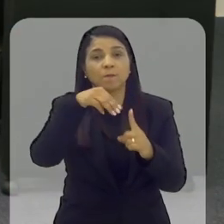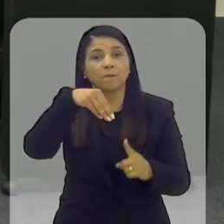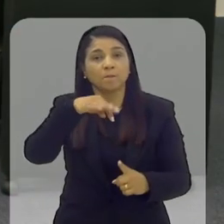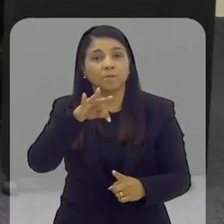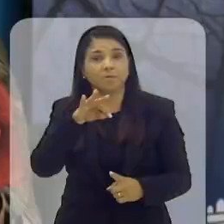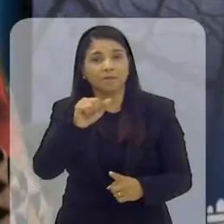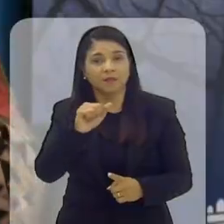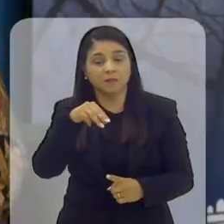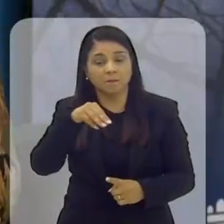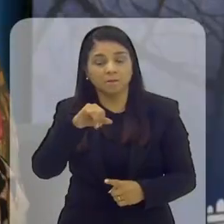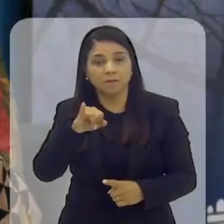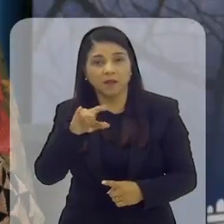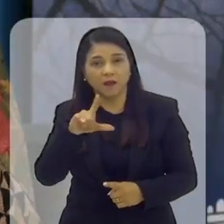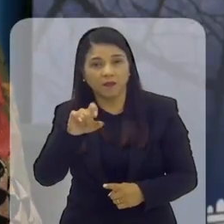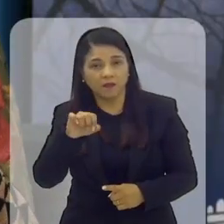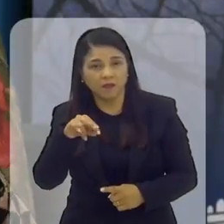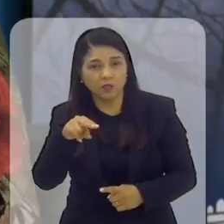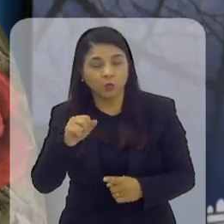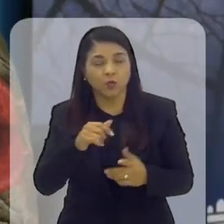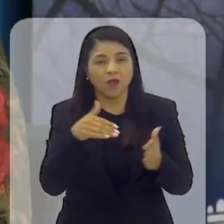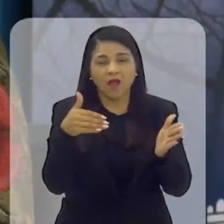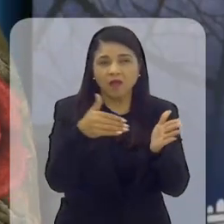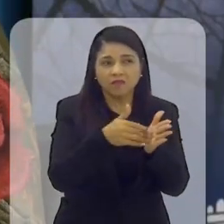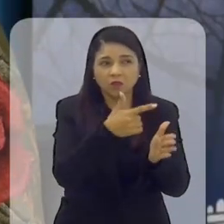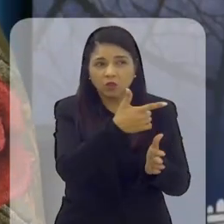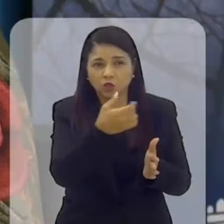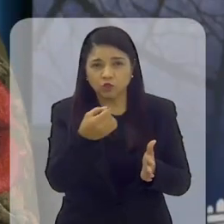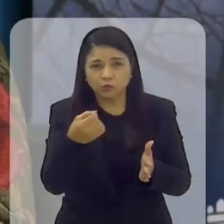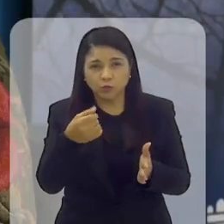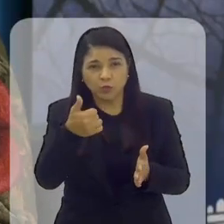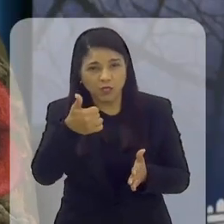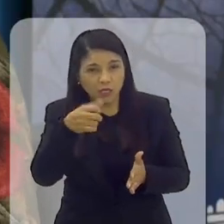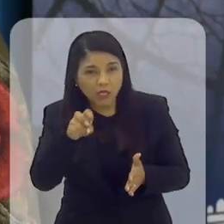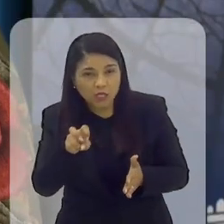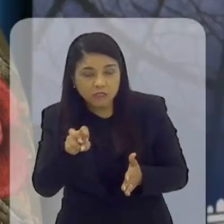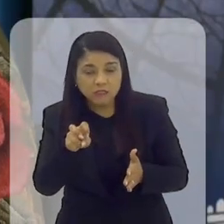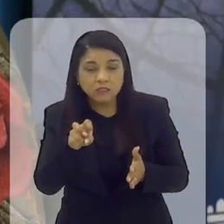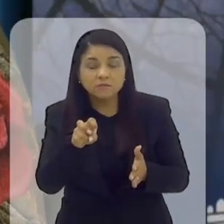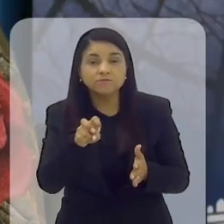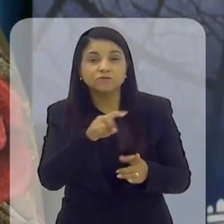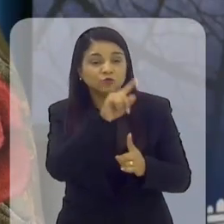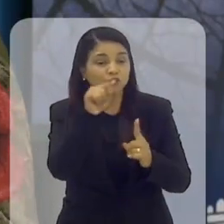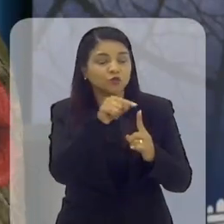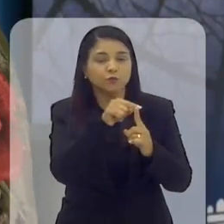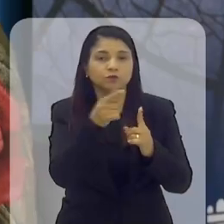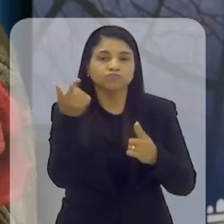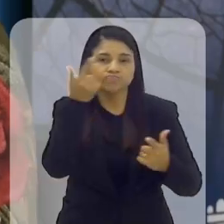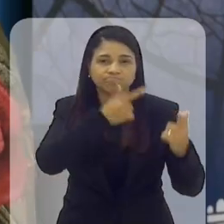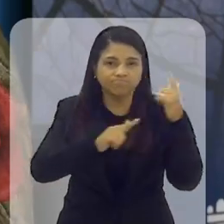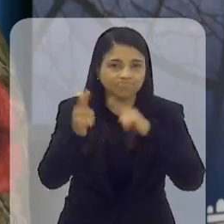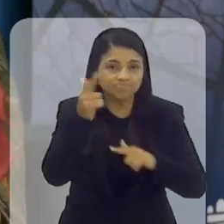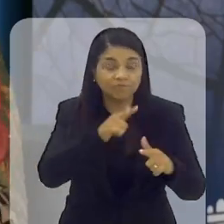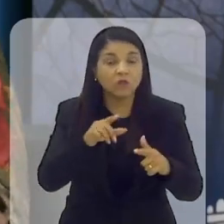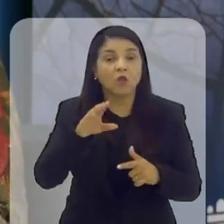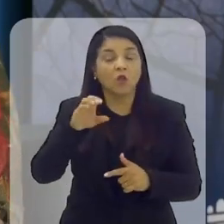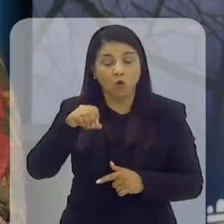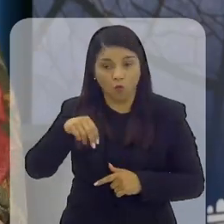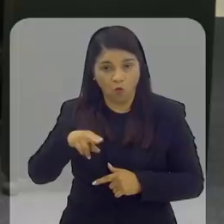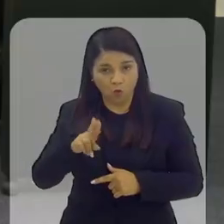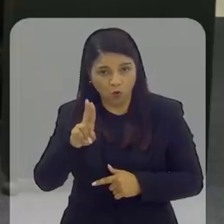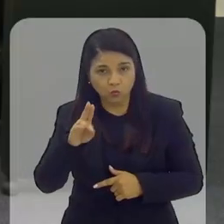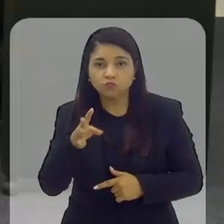naquela época, que tinham o prazo de 2015 para serem atingidos. Então, a ONU nos